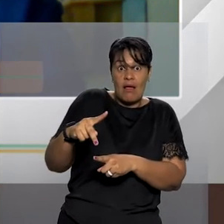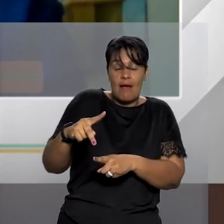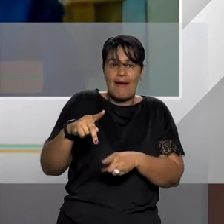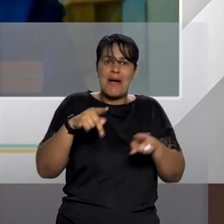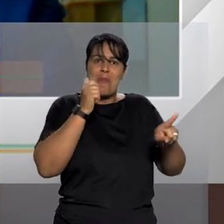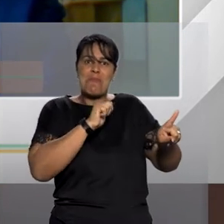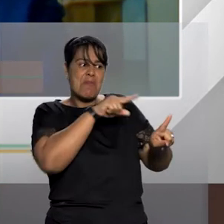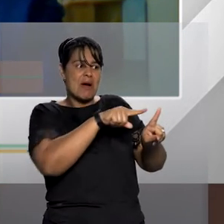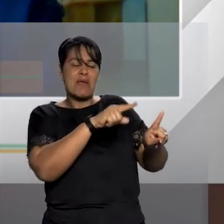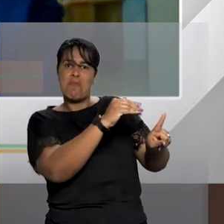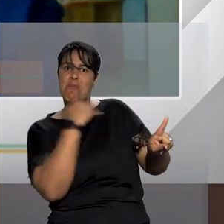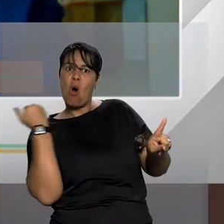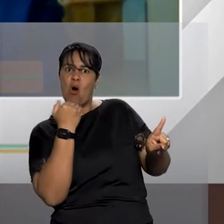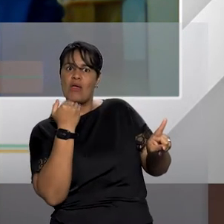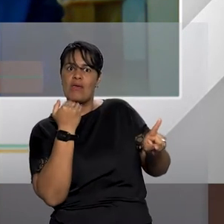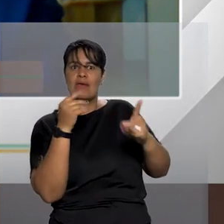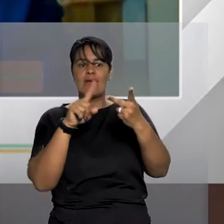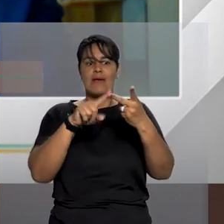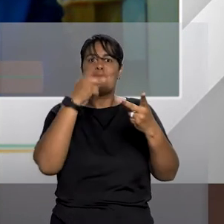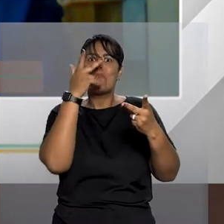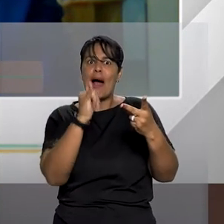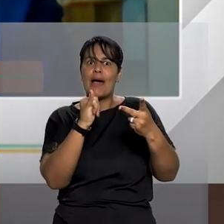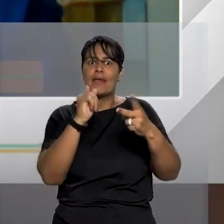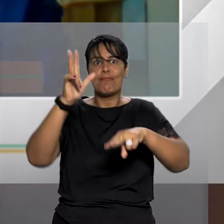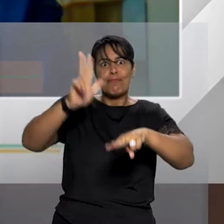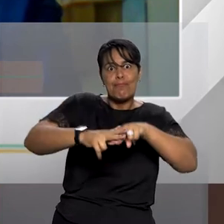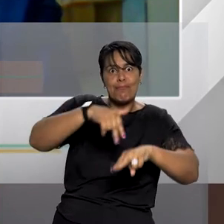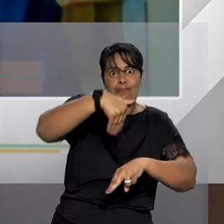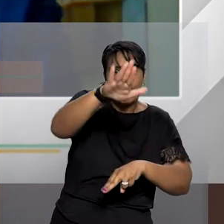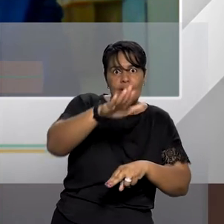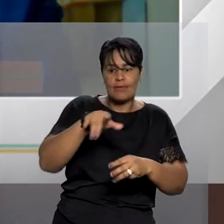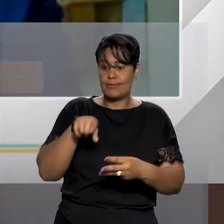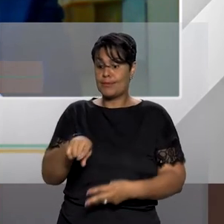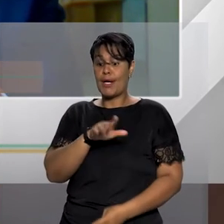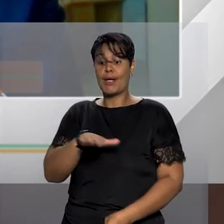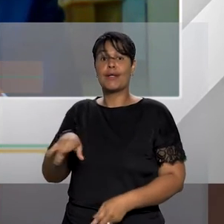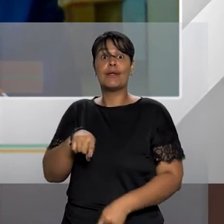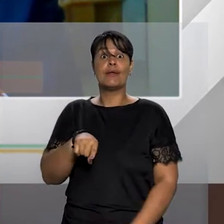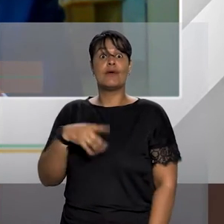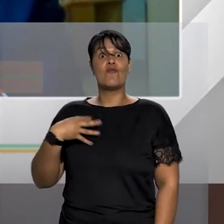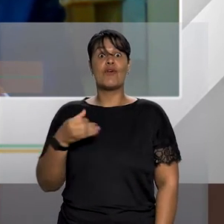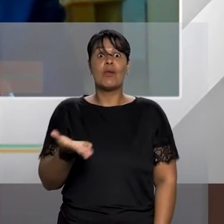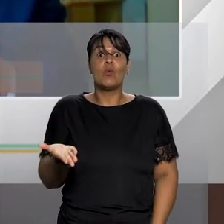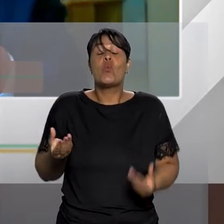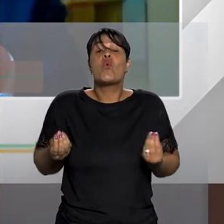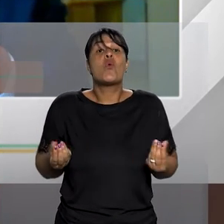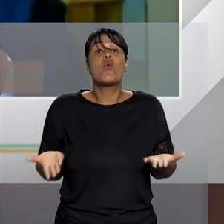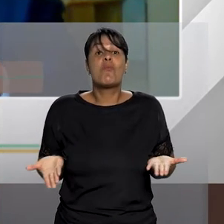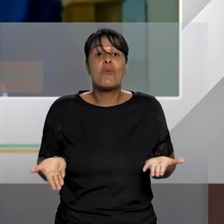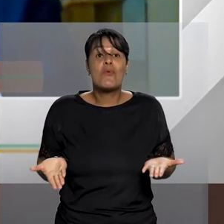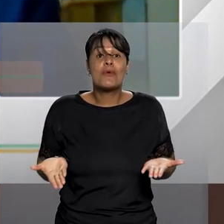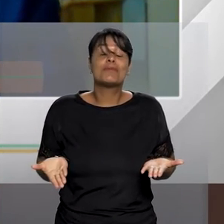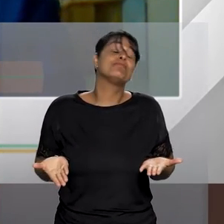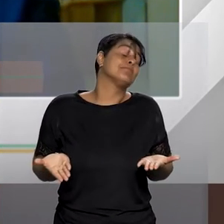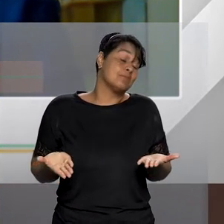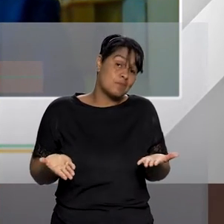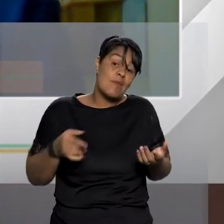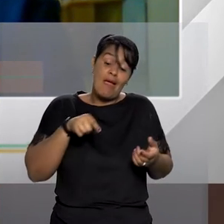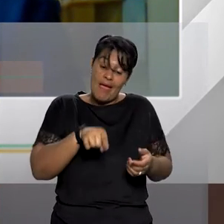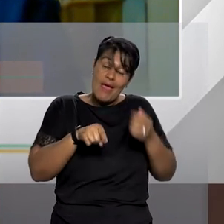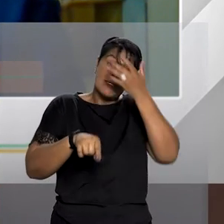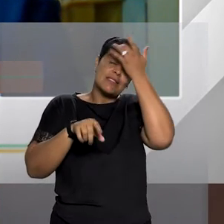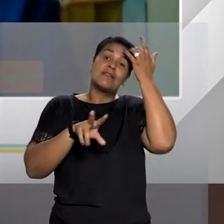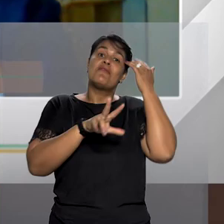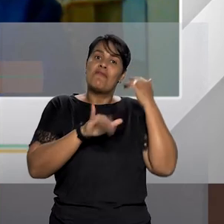o pai vai ser preso porque a taxa de prisão dos feminicídios é extremamente elevada e essas crianças vão ser